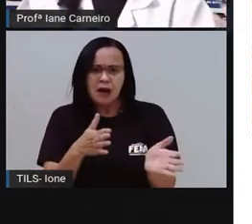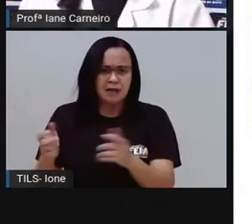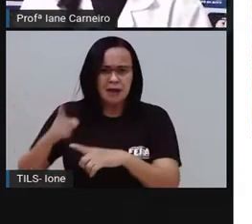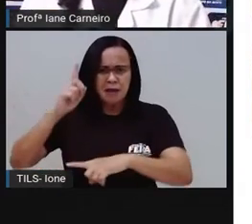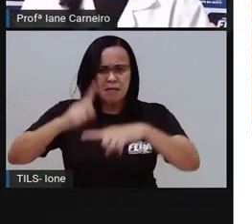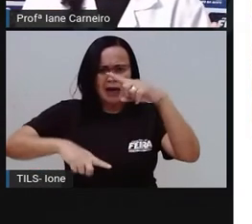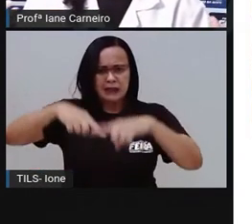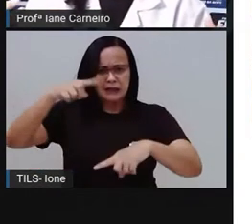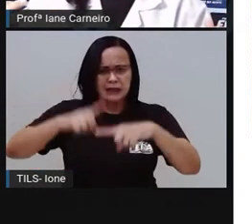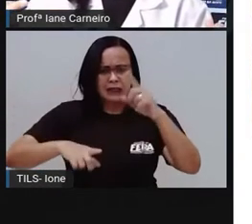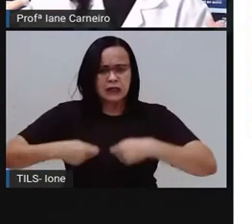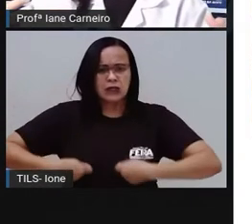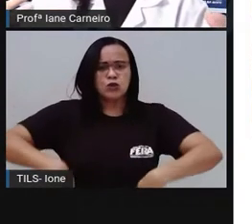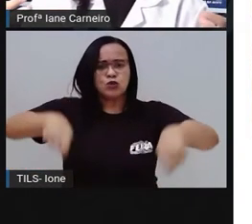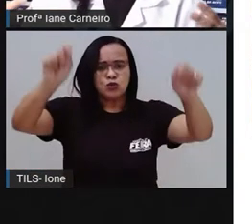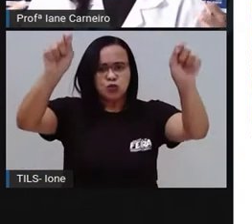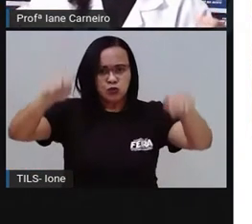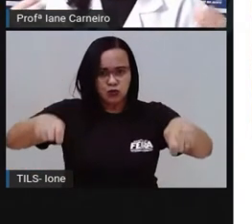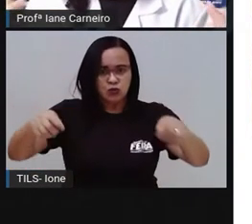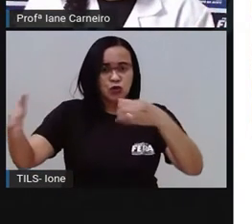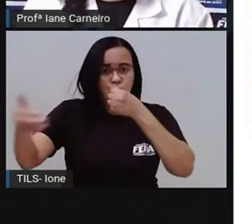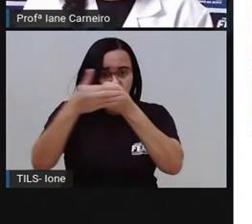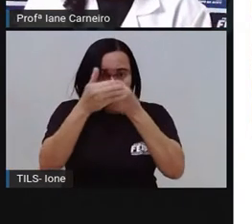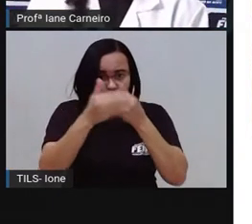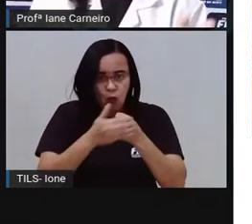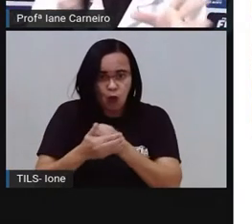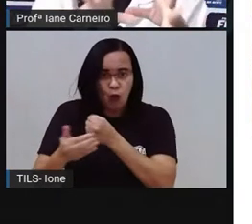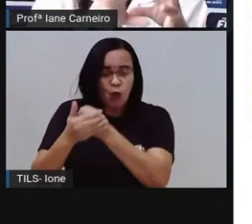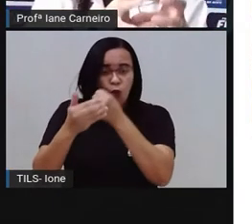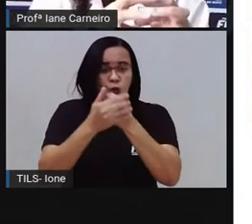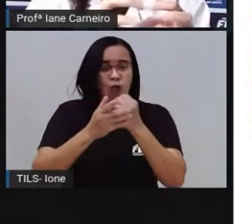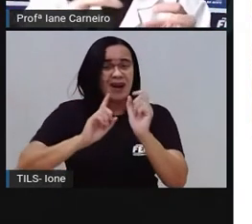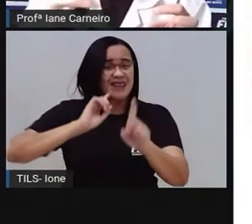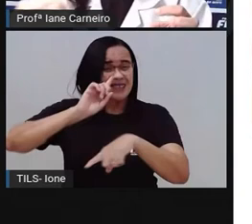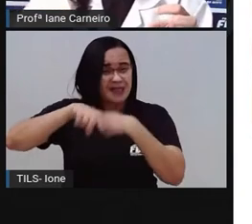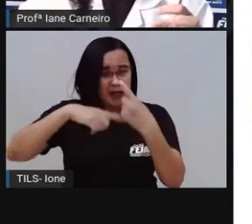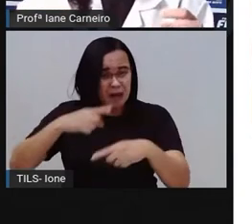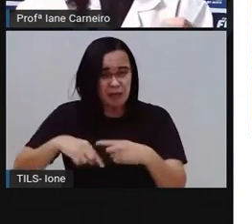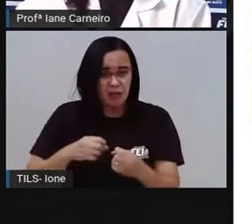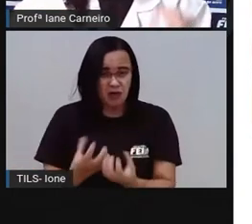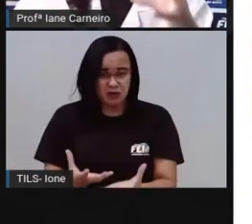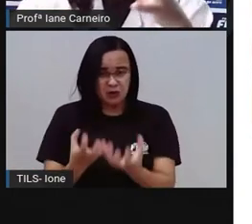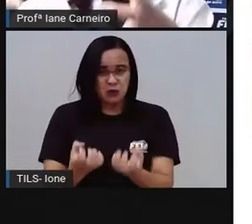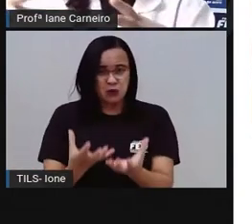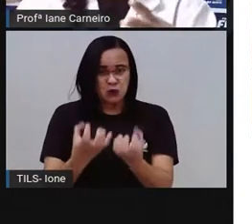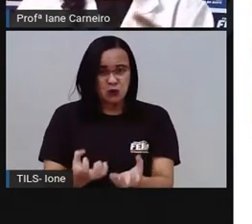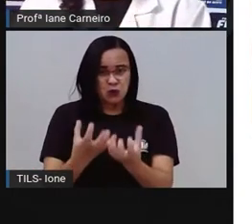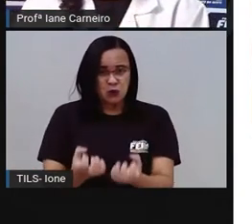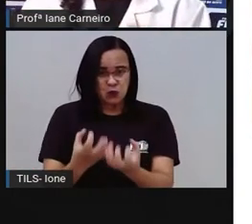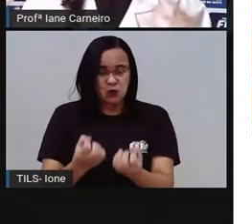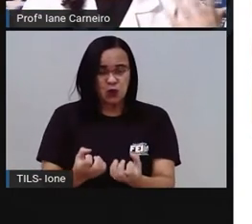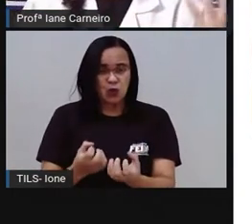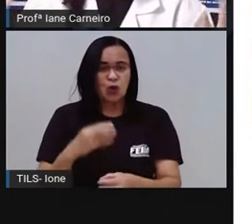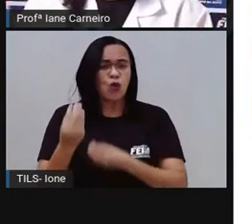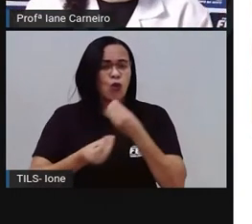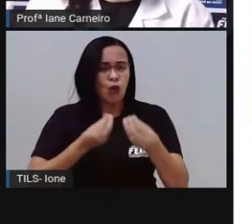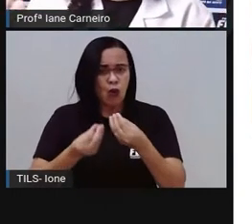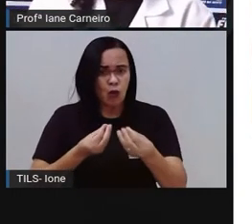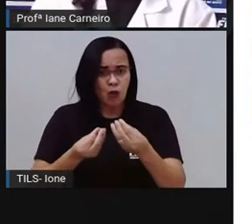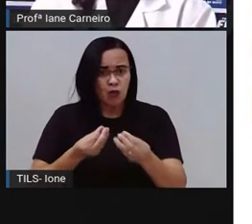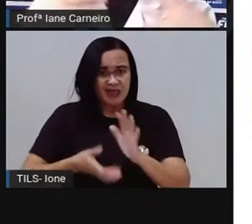chorume que é tirado daquele lixo, eles captam, né, e colocam em um ambiente